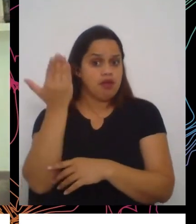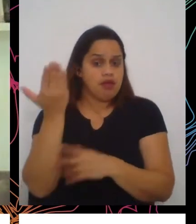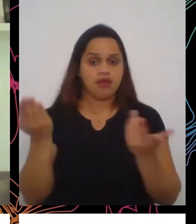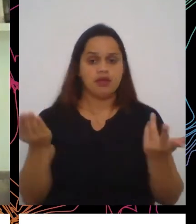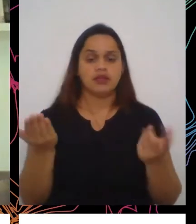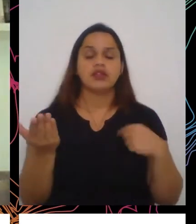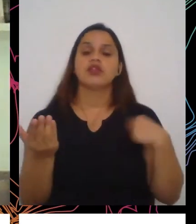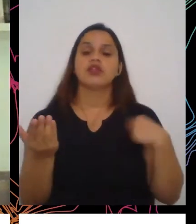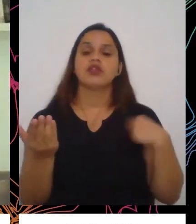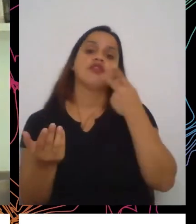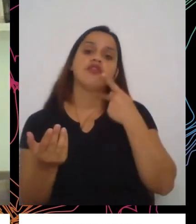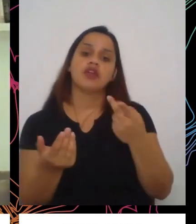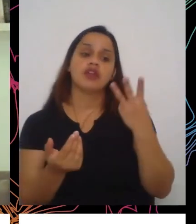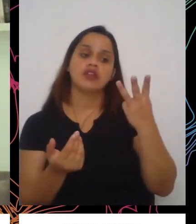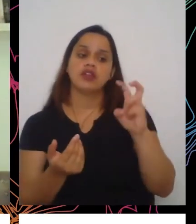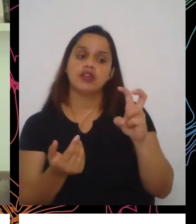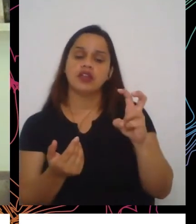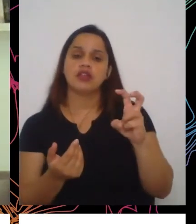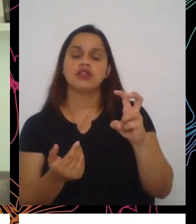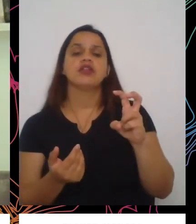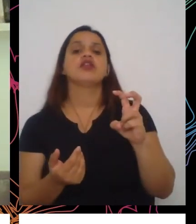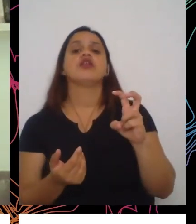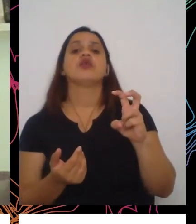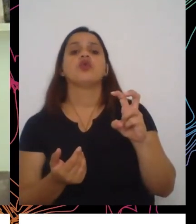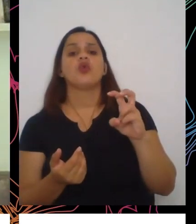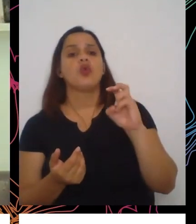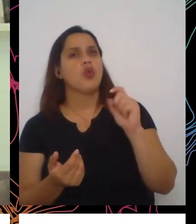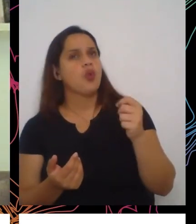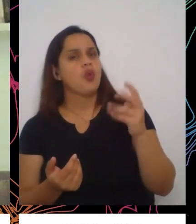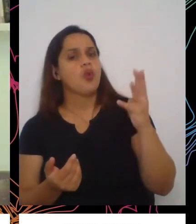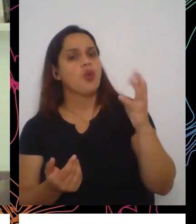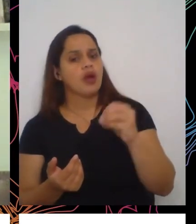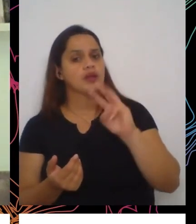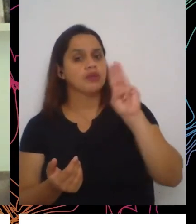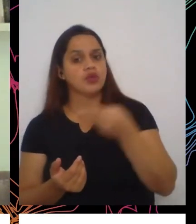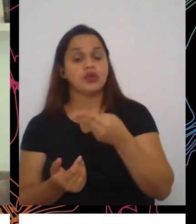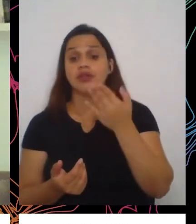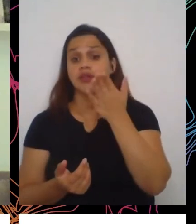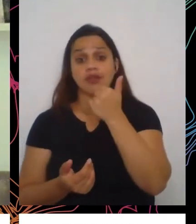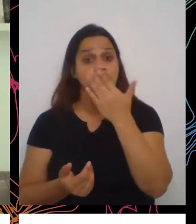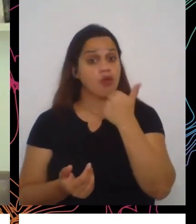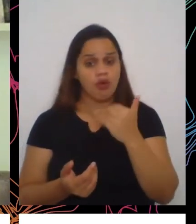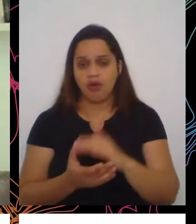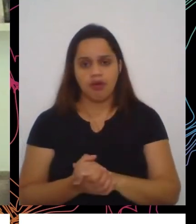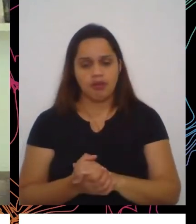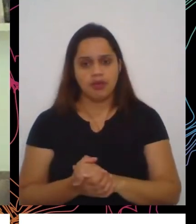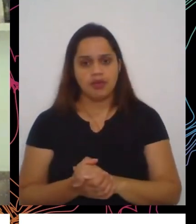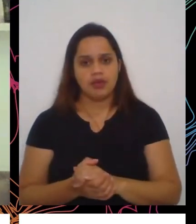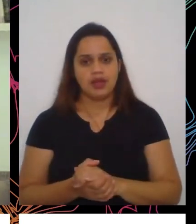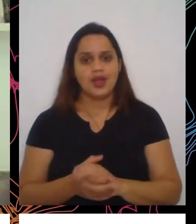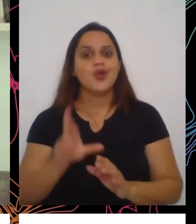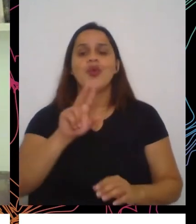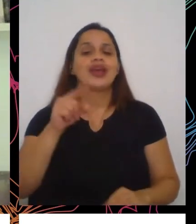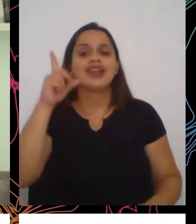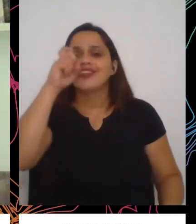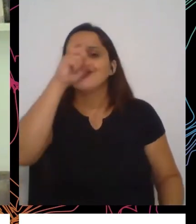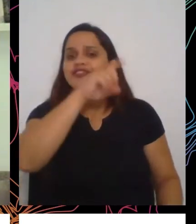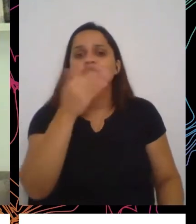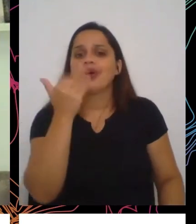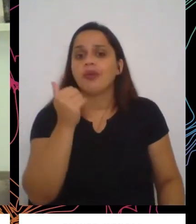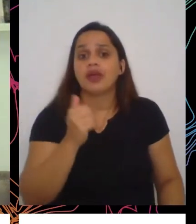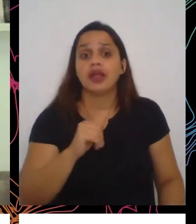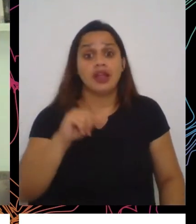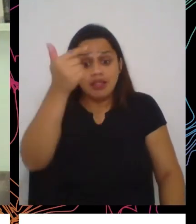de 35, 40 milhões de pessoas que não comem, não é que estão em dificuldade, não tem